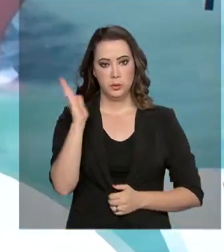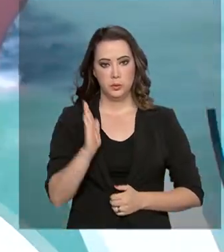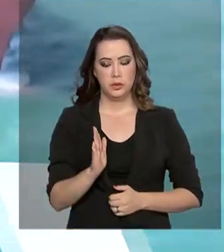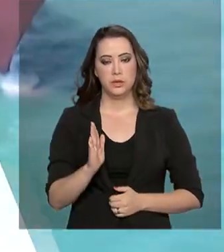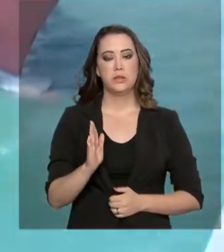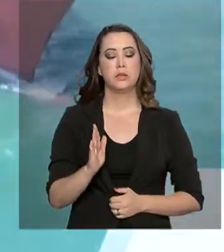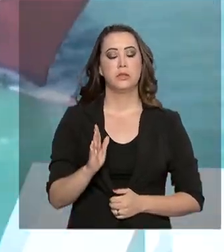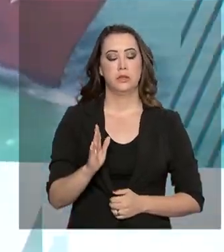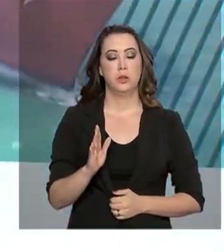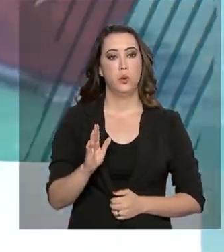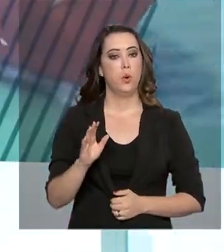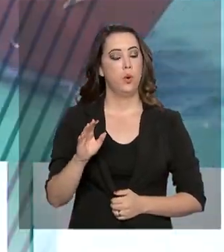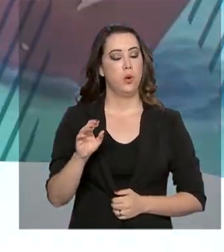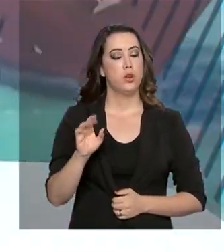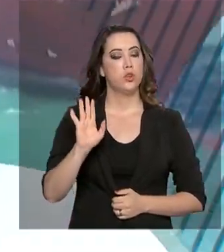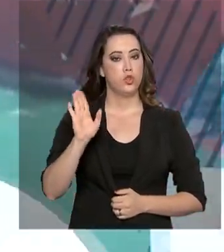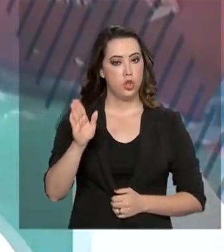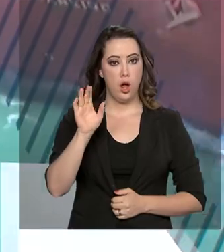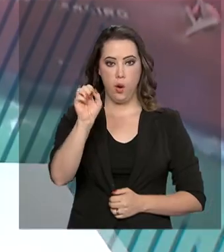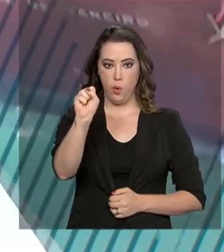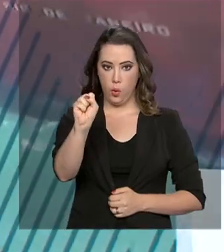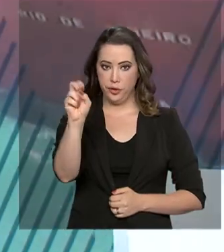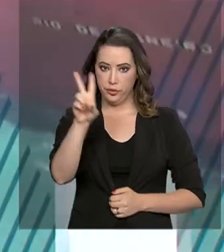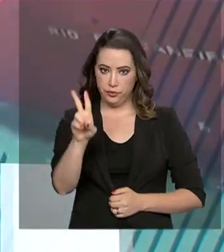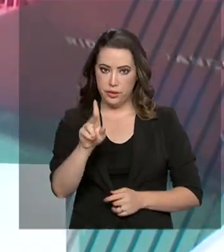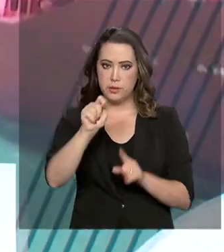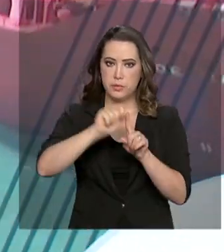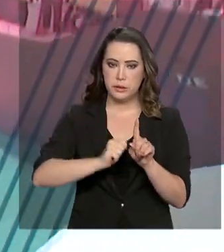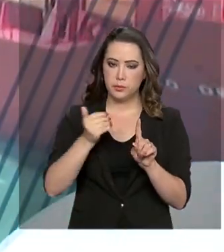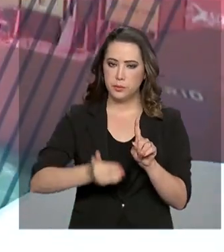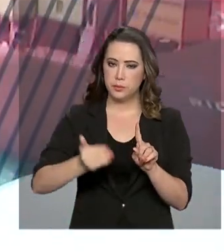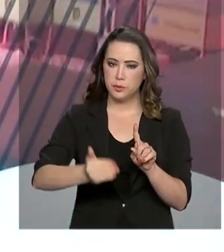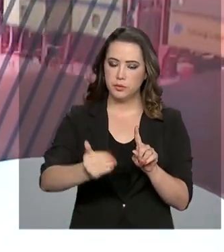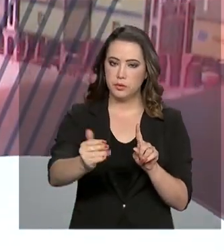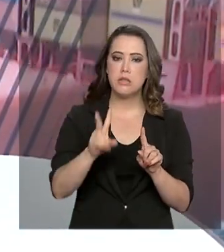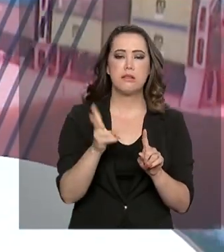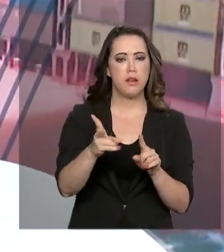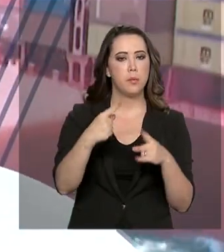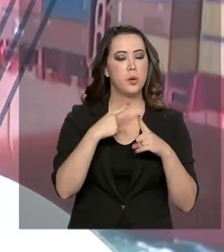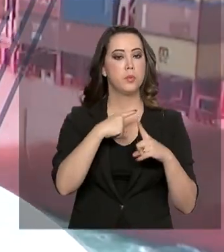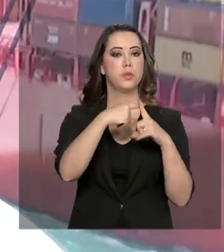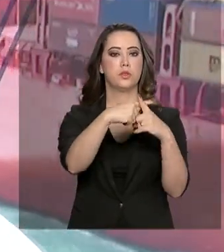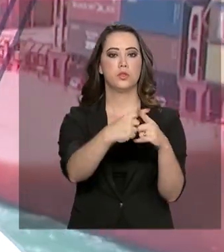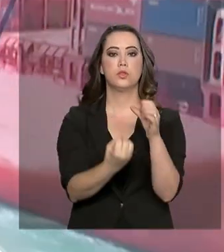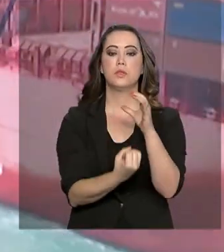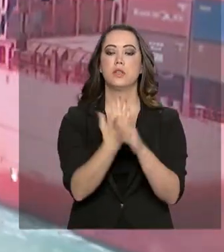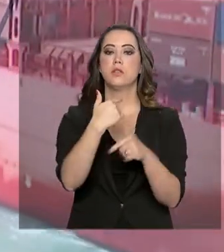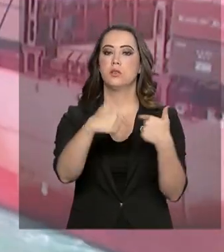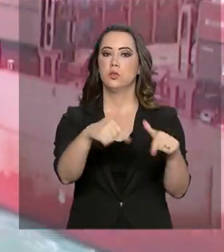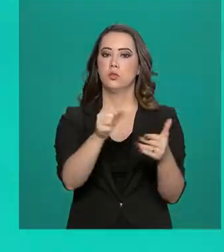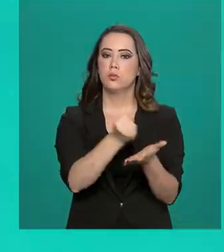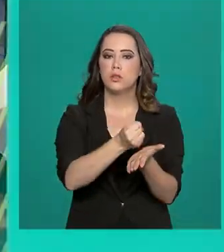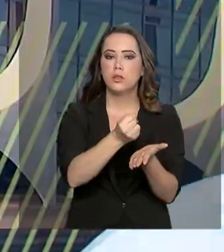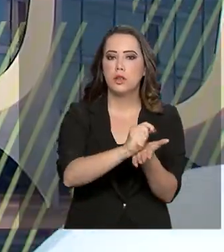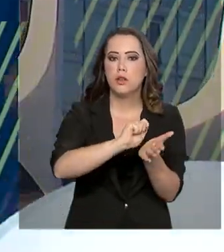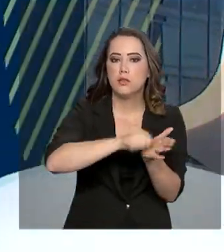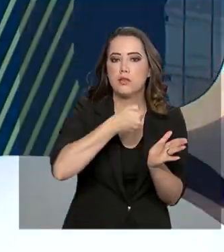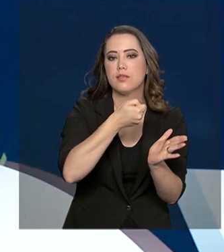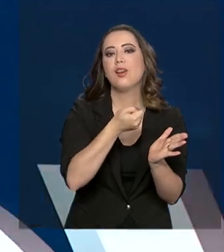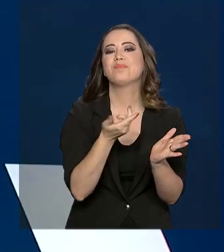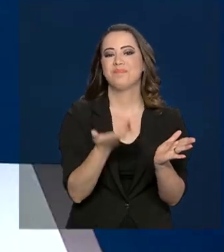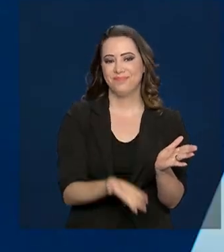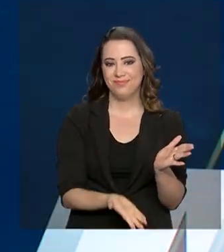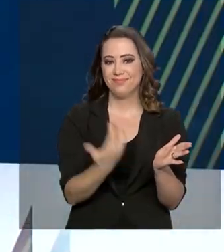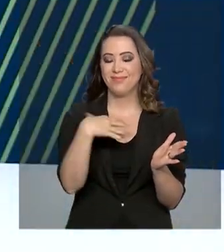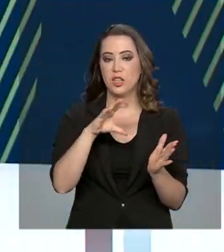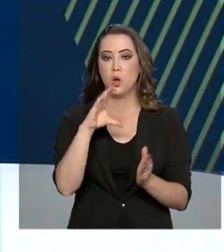registrou pelo oitavo mês consecutivo um saldo positivo na geração de empregos com carteira assinada. Dados do Cadastro Geral